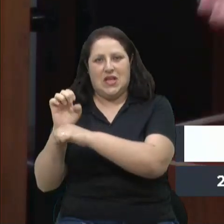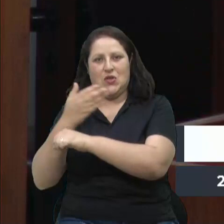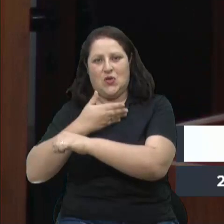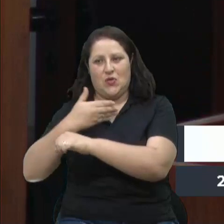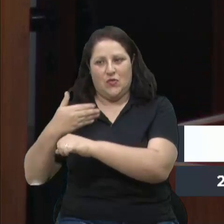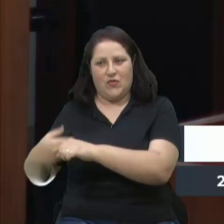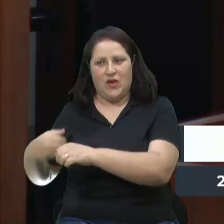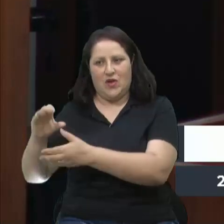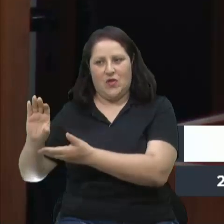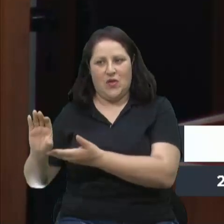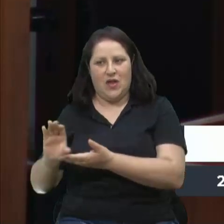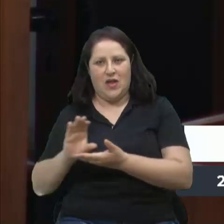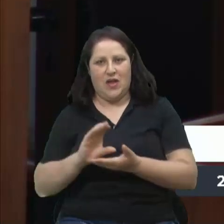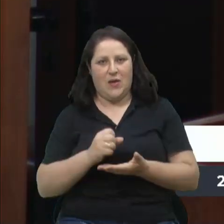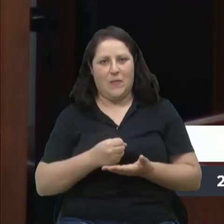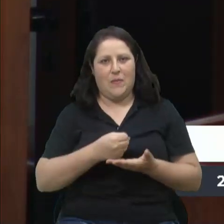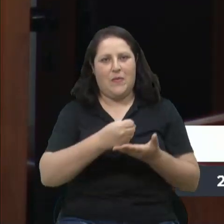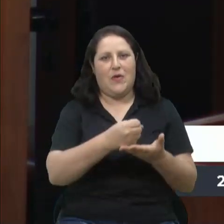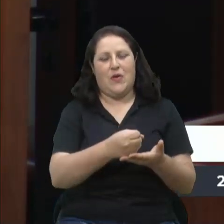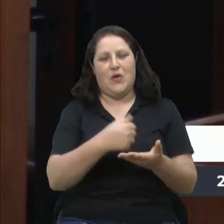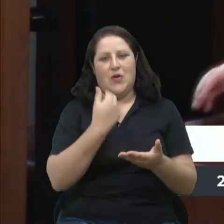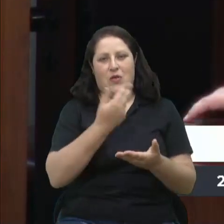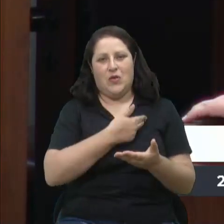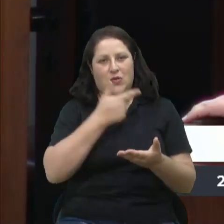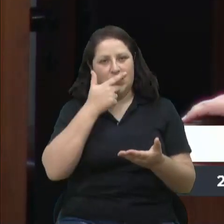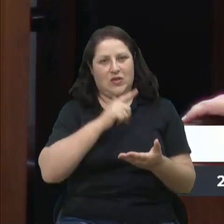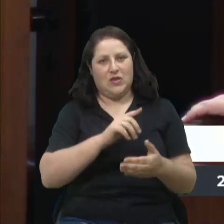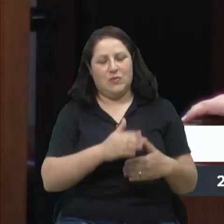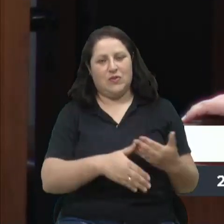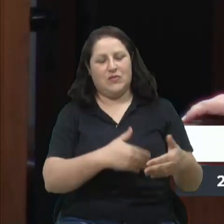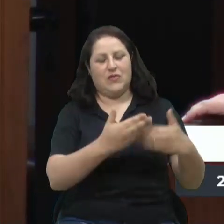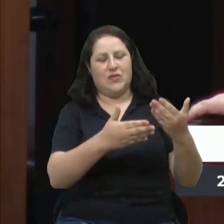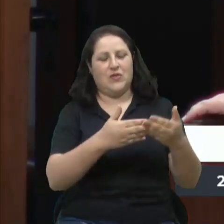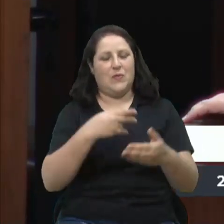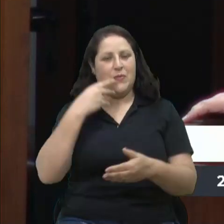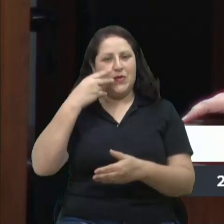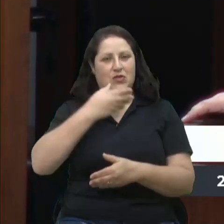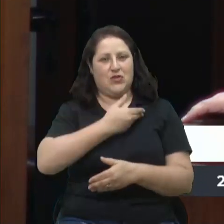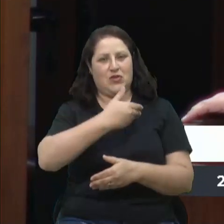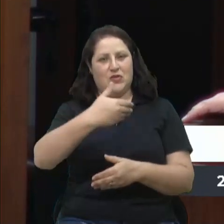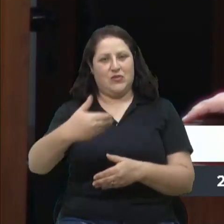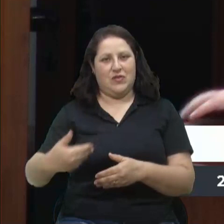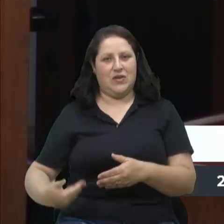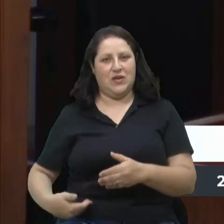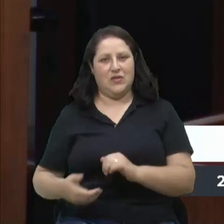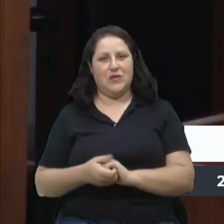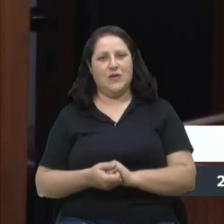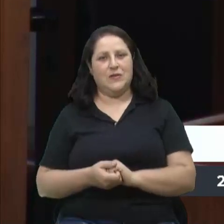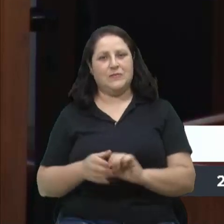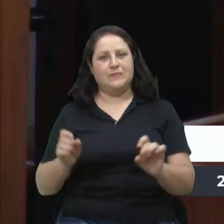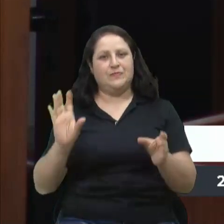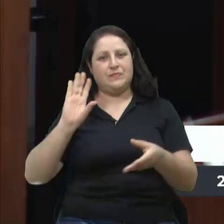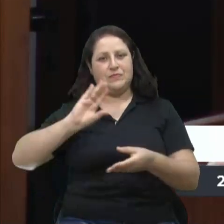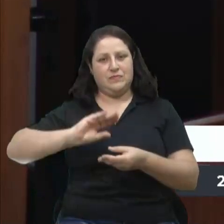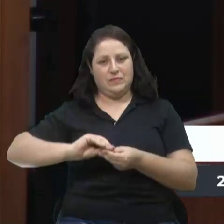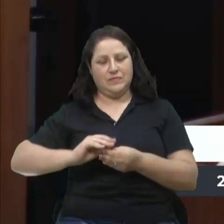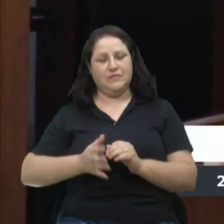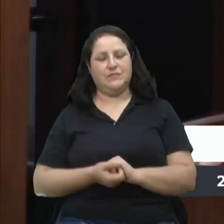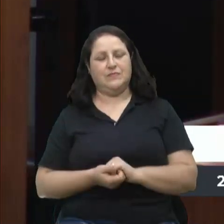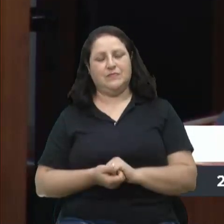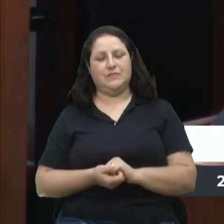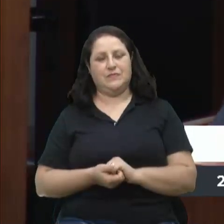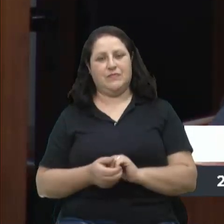necessário para que a gente possa evoluir em políticas públicas. Então, resumidamente, senhor presidente, era isso para deixar aqui